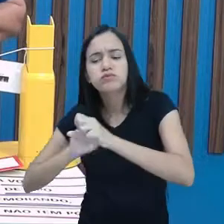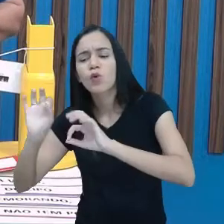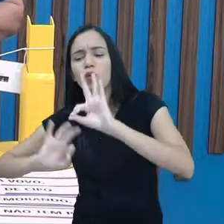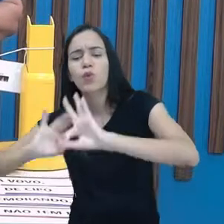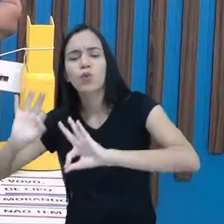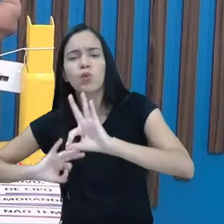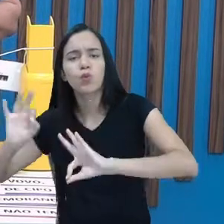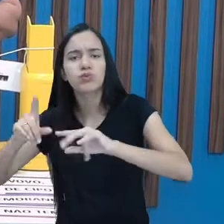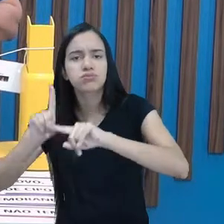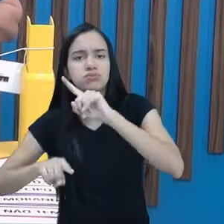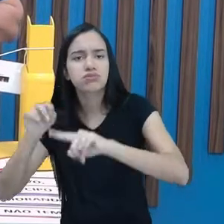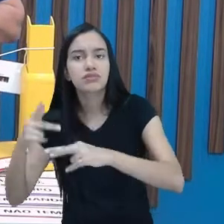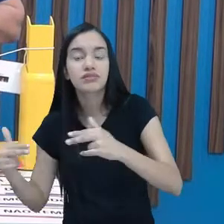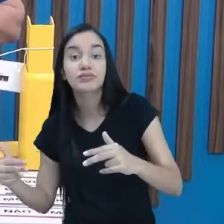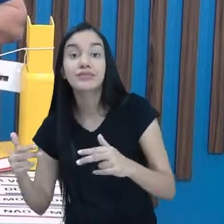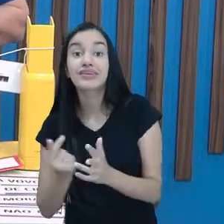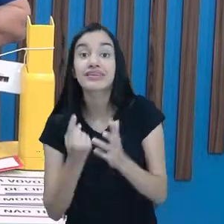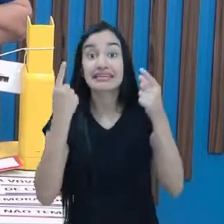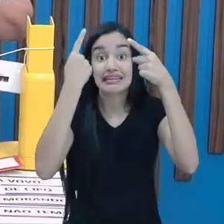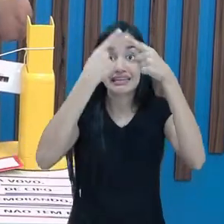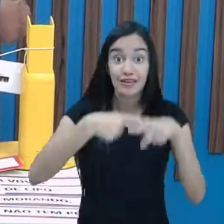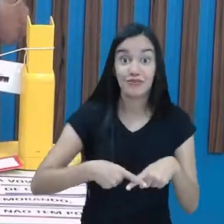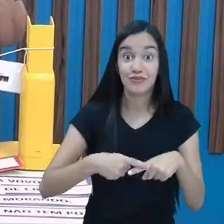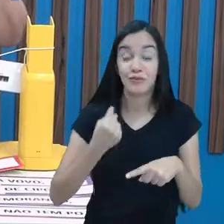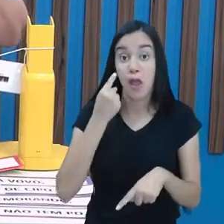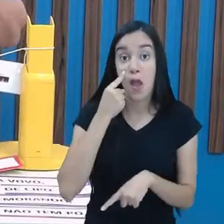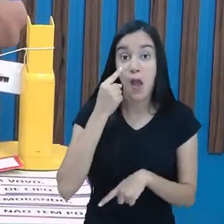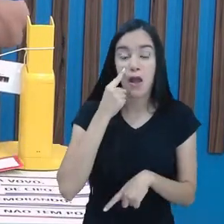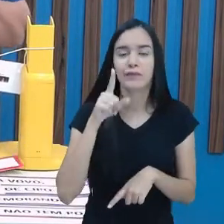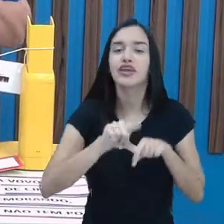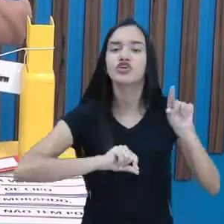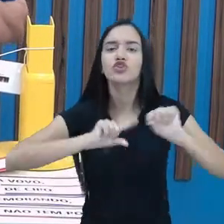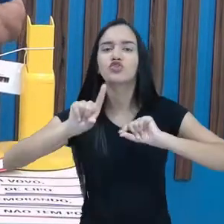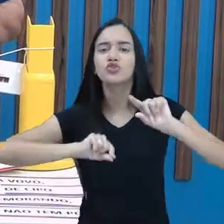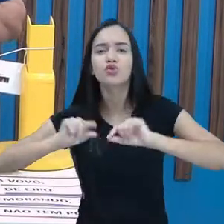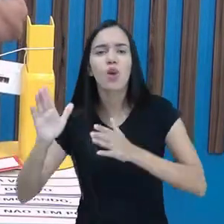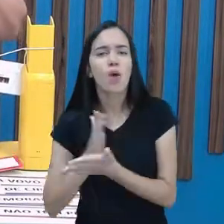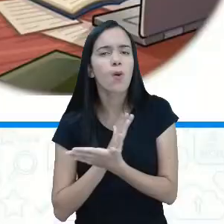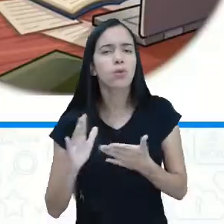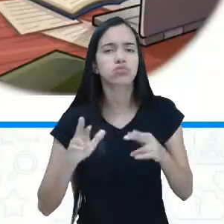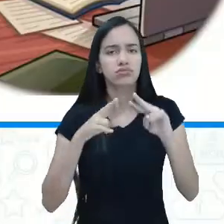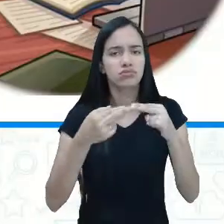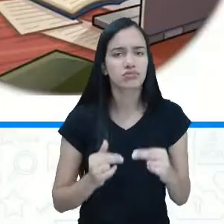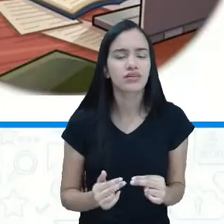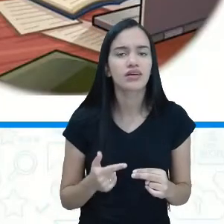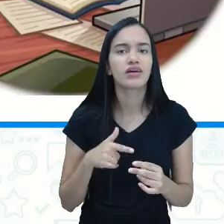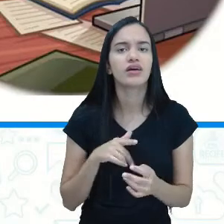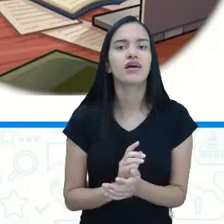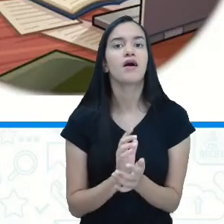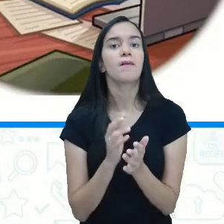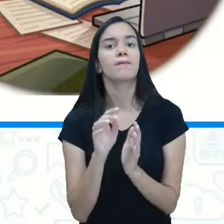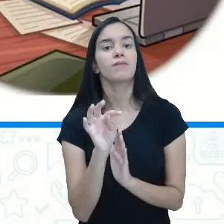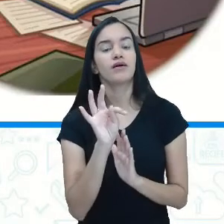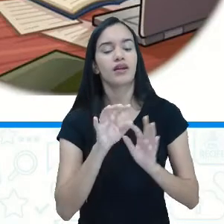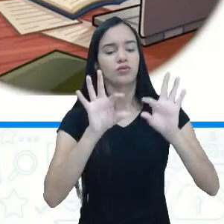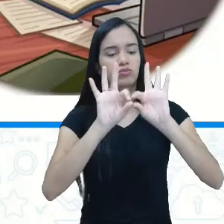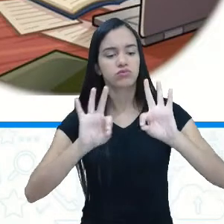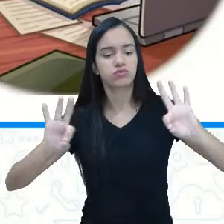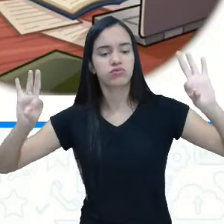para fazer o desafio. Olha aí. Escolha algumas parlendas para compor o seu varal de parlendas.